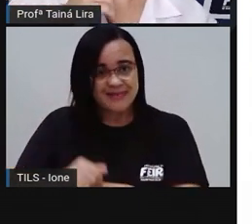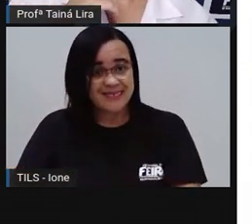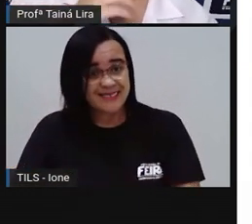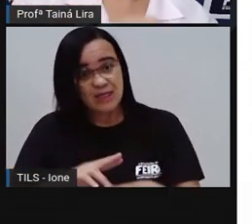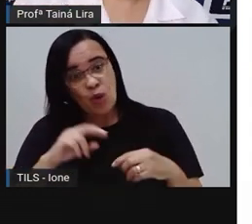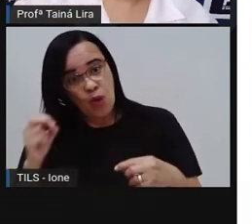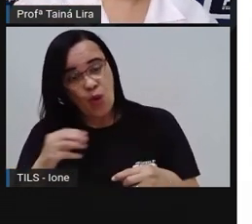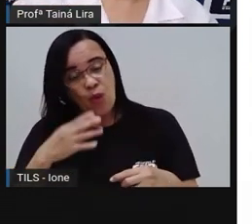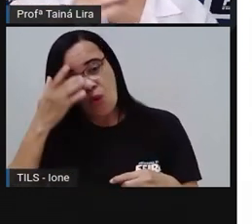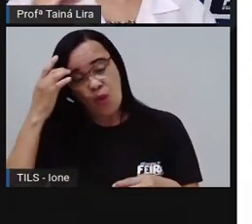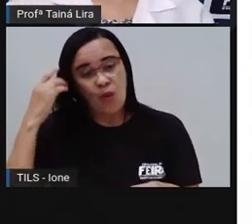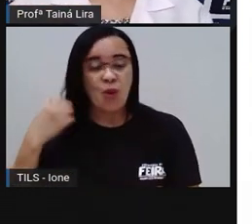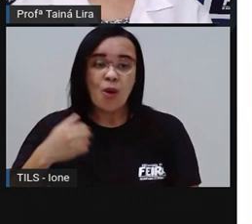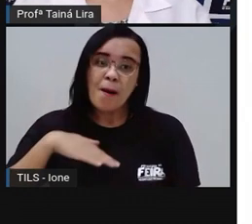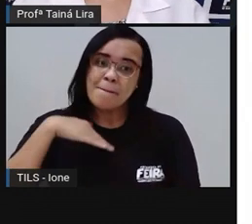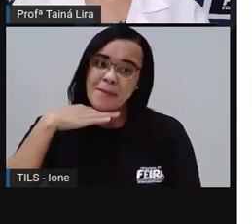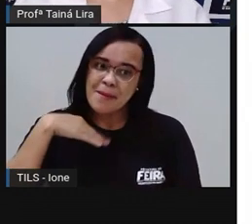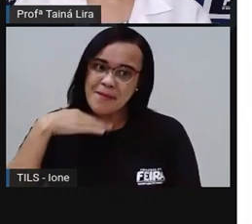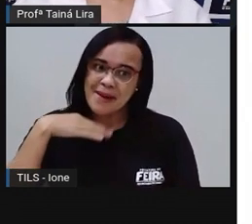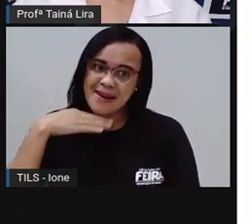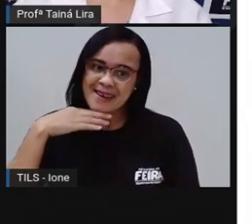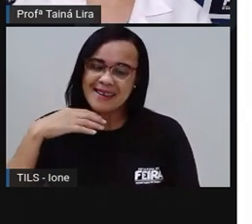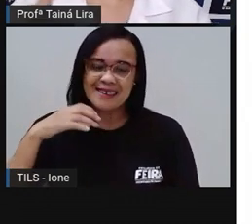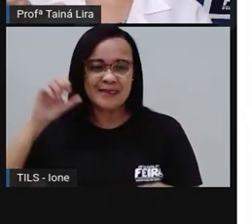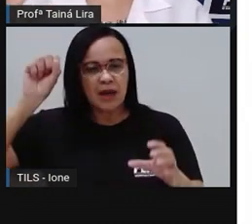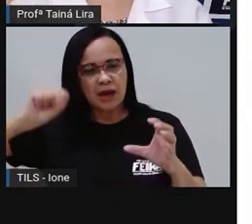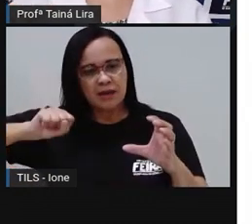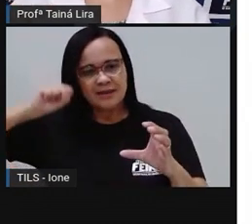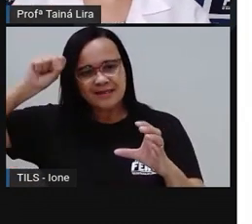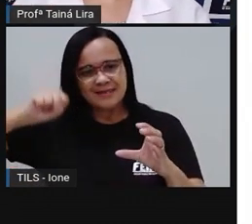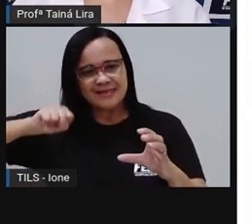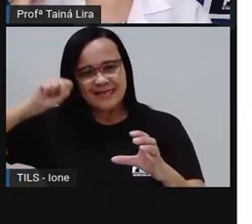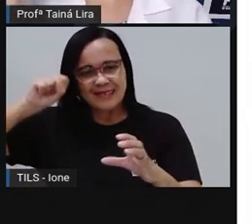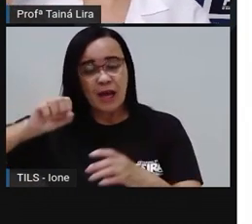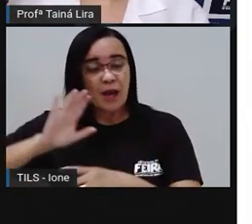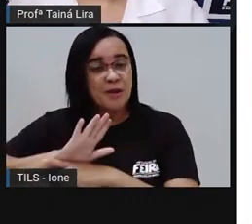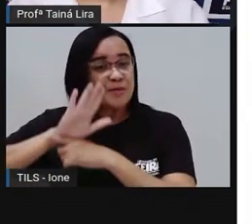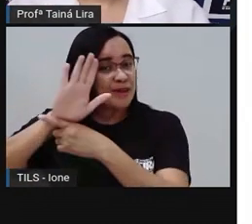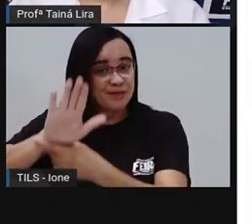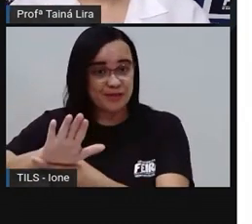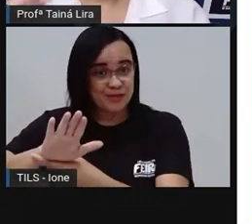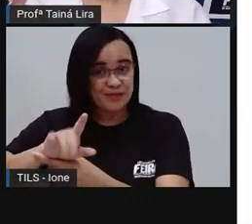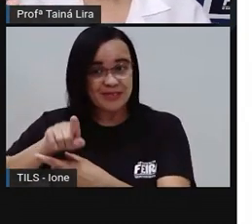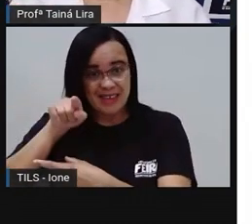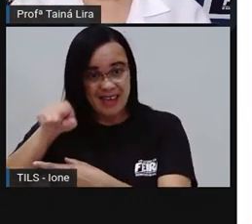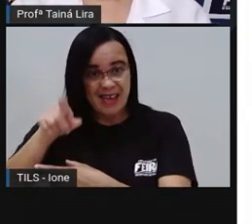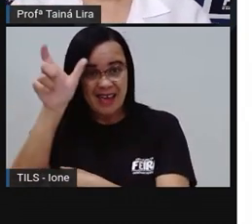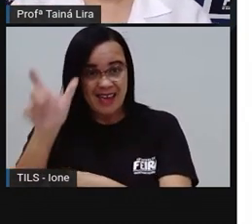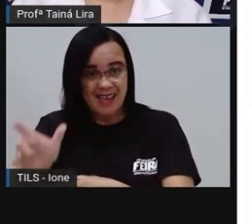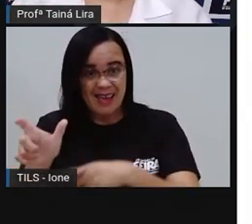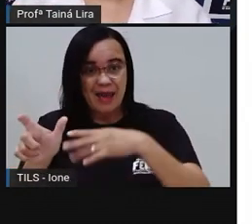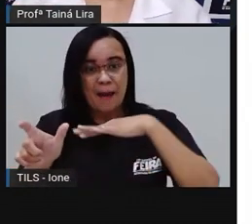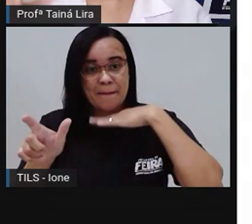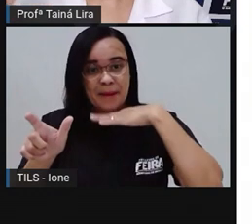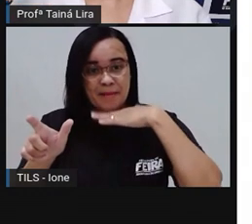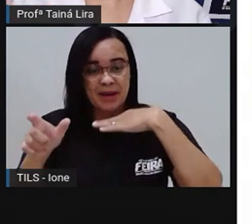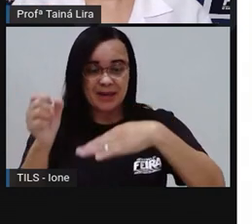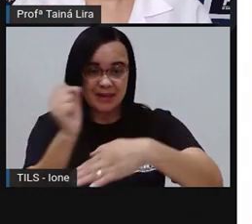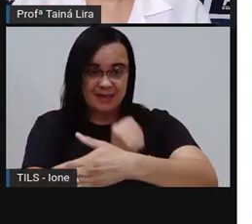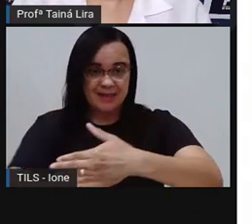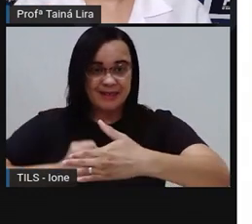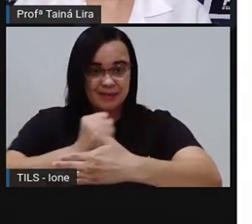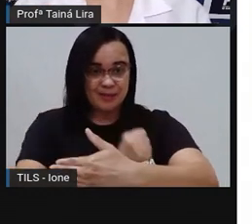receita Aqui vai no fogo Minha mãe É que vai mexer Ela vai ser da equipe De apoio Eu não posso É Ali né